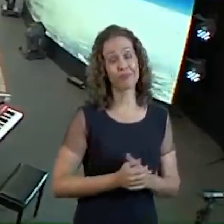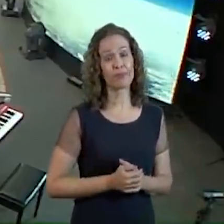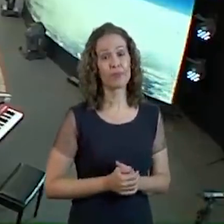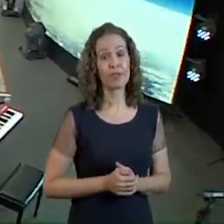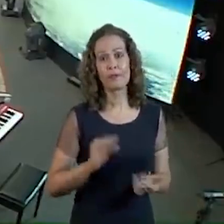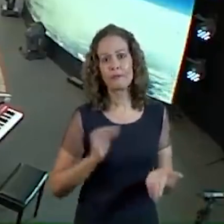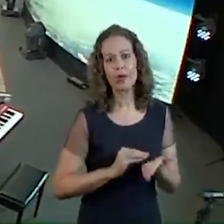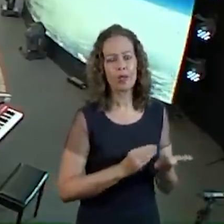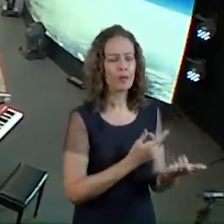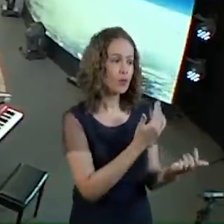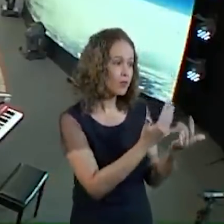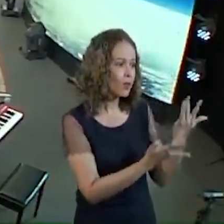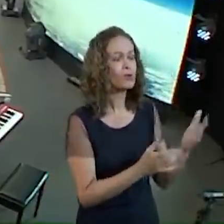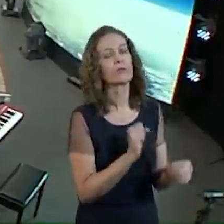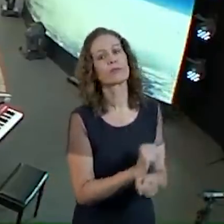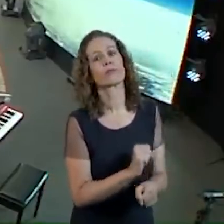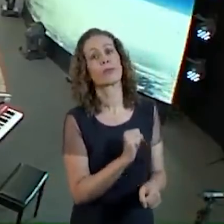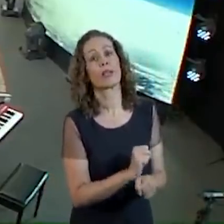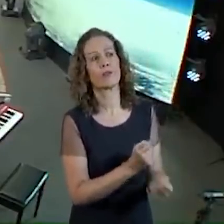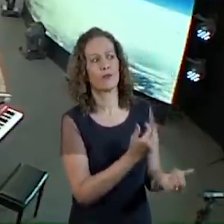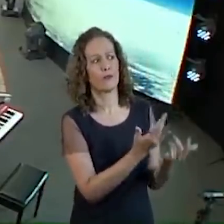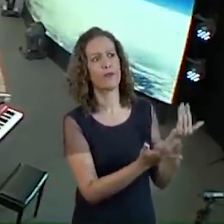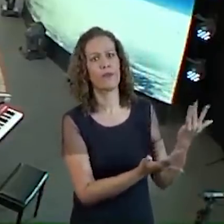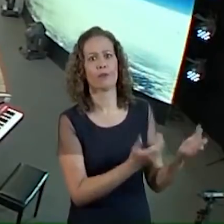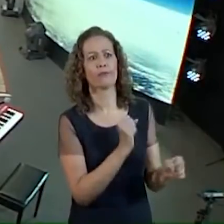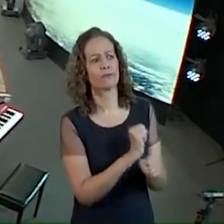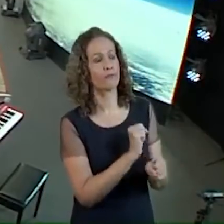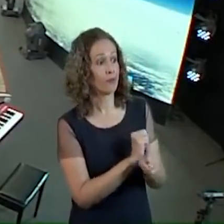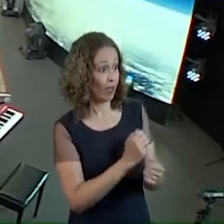negoçava Deus não tinha coisado